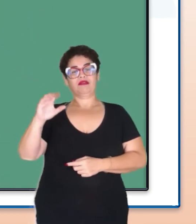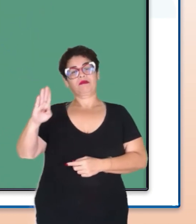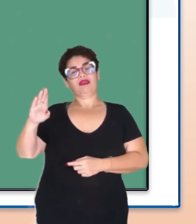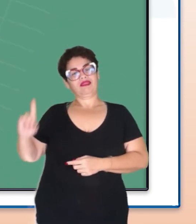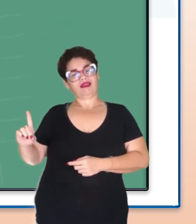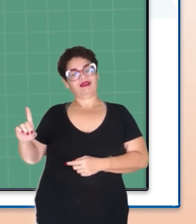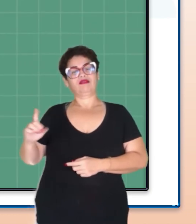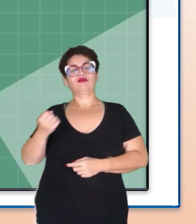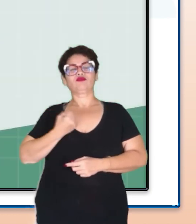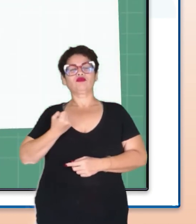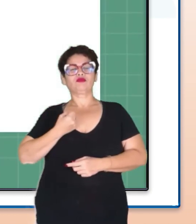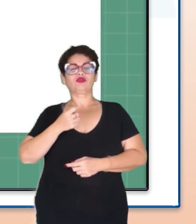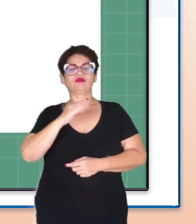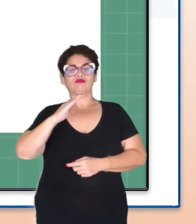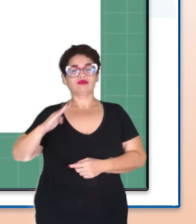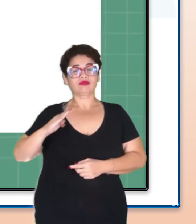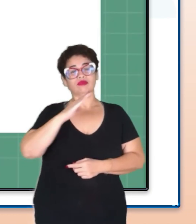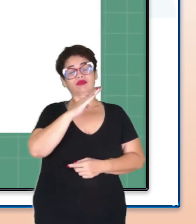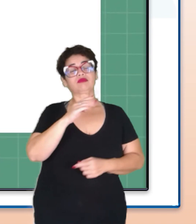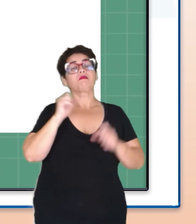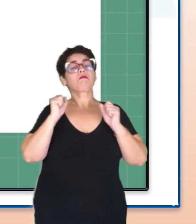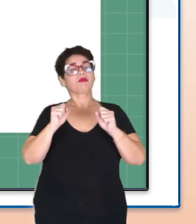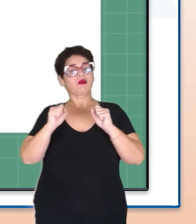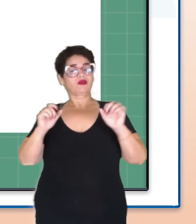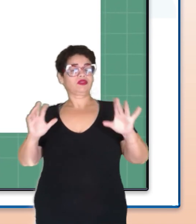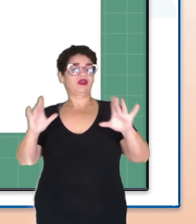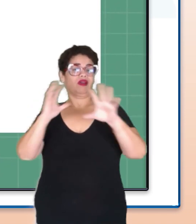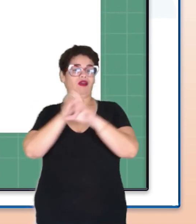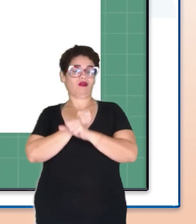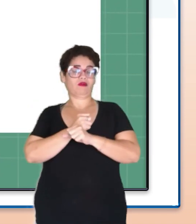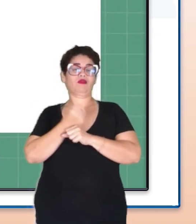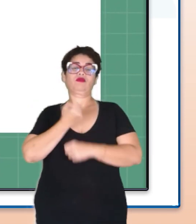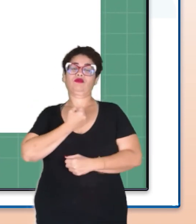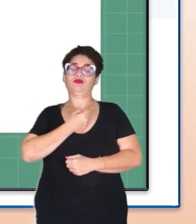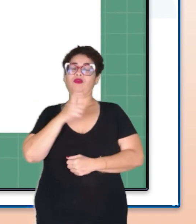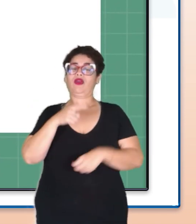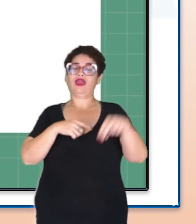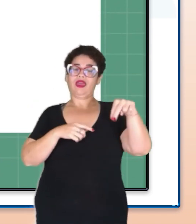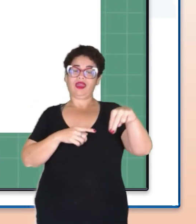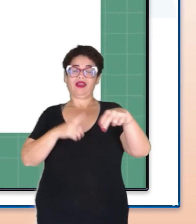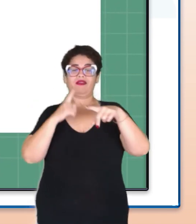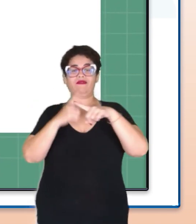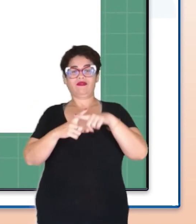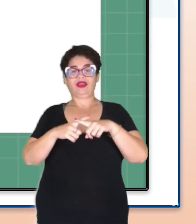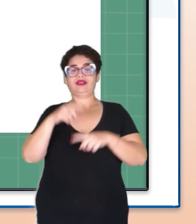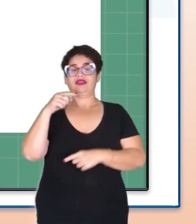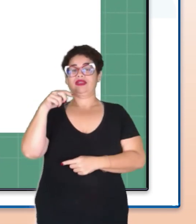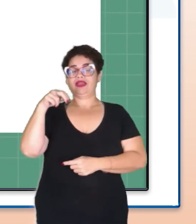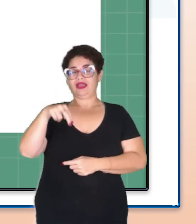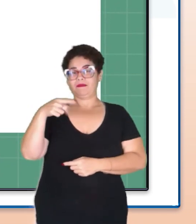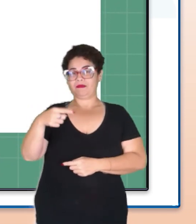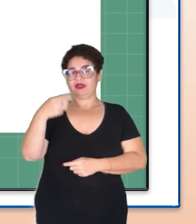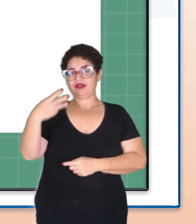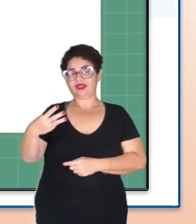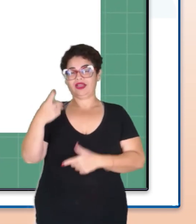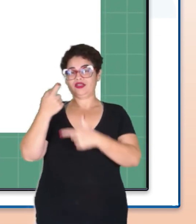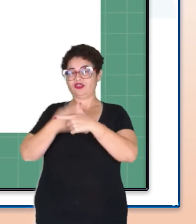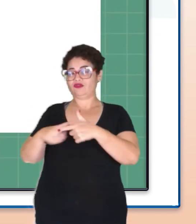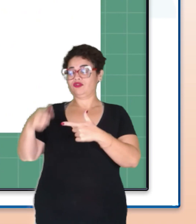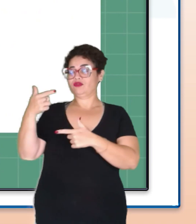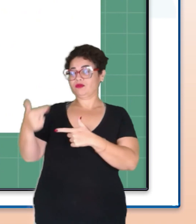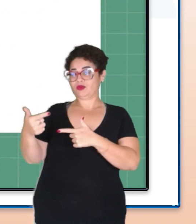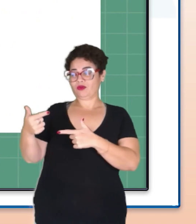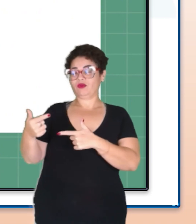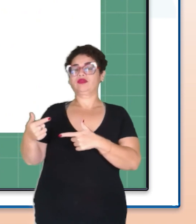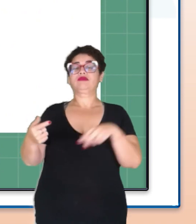O número de diagonais em um polígono pode ser calculado pela fórmula n que multiplica n menos 3 dividido por